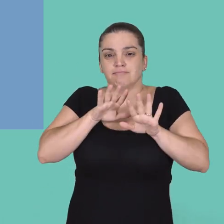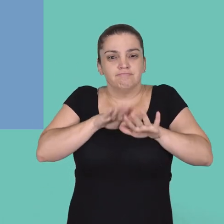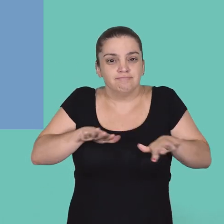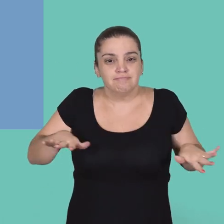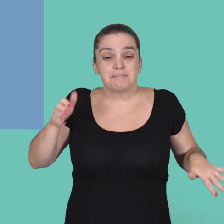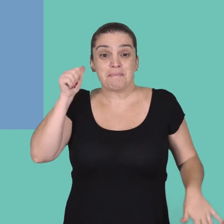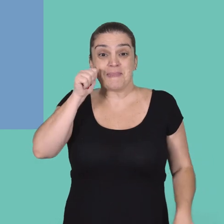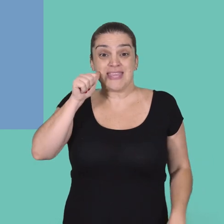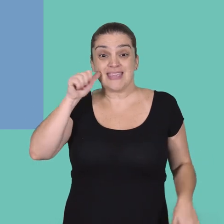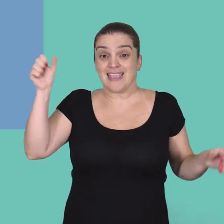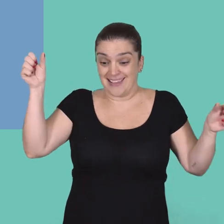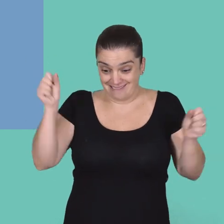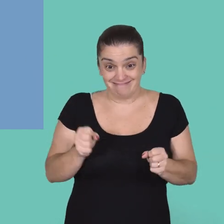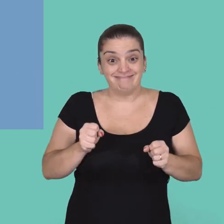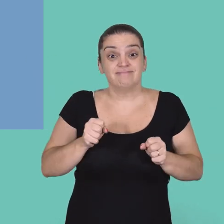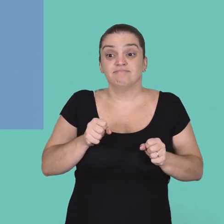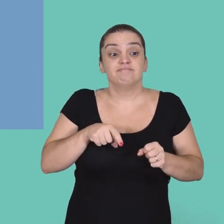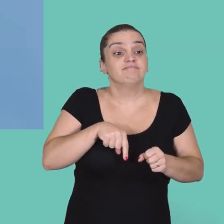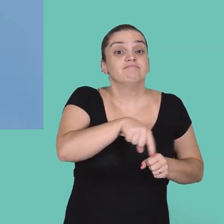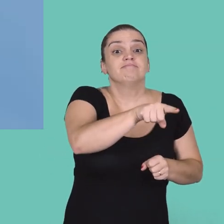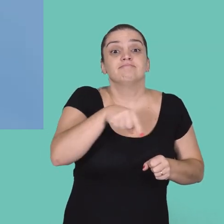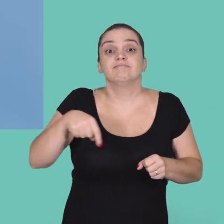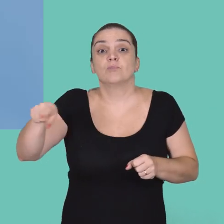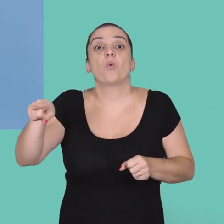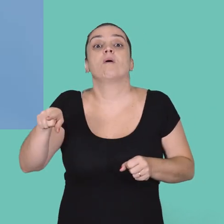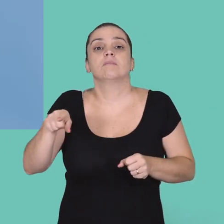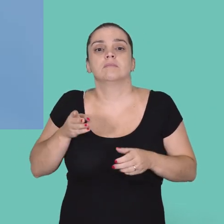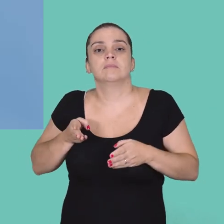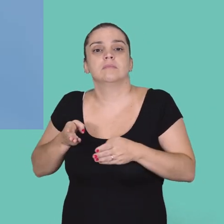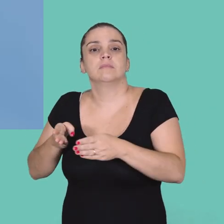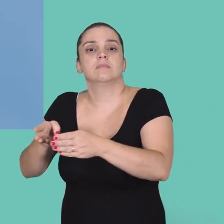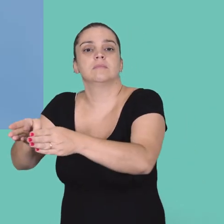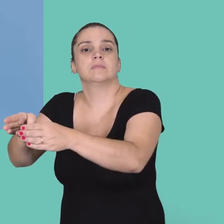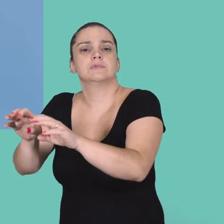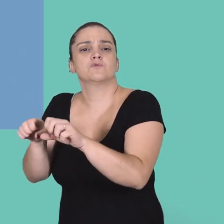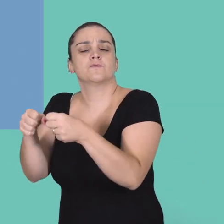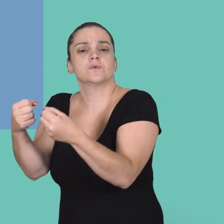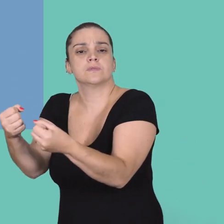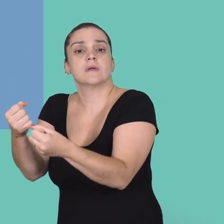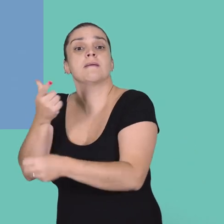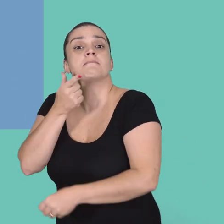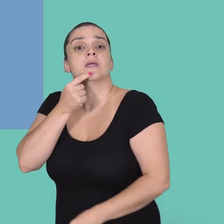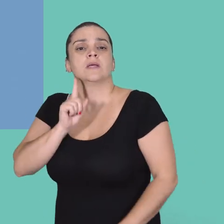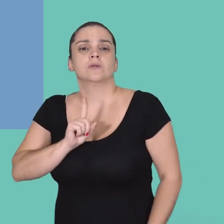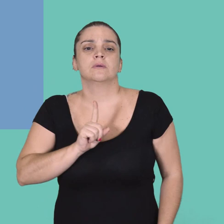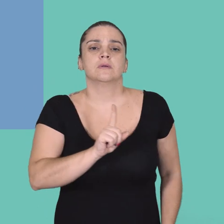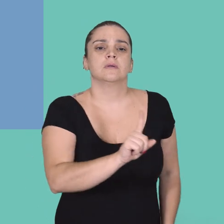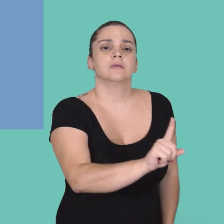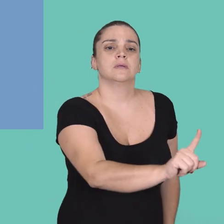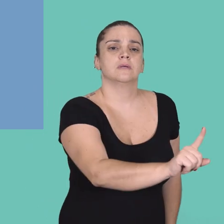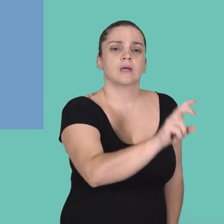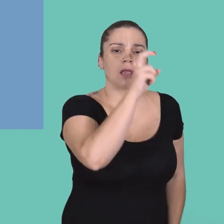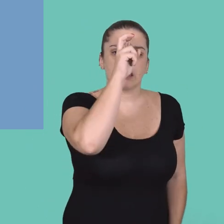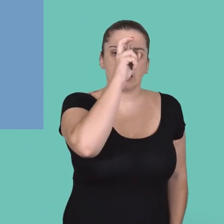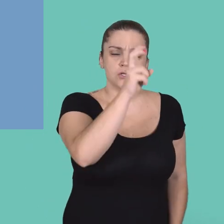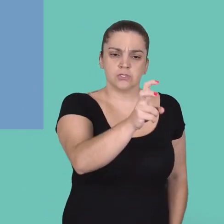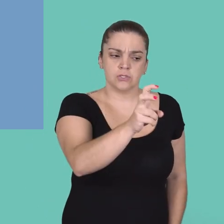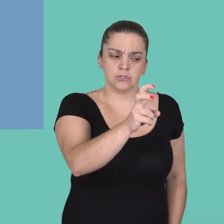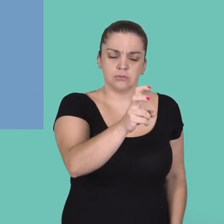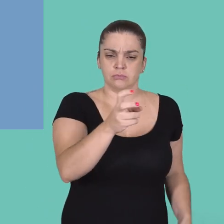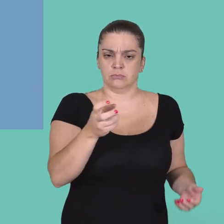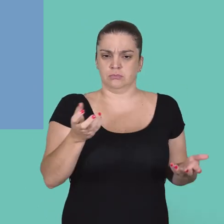aos sete anos, as meninas, ao selecionar o jogo, vão para o joguinho das esforçadas. E o menino, para o joguinho dos